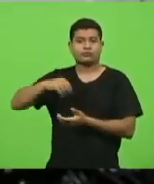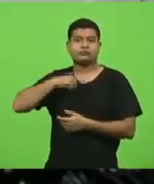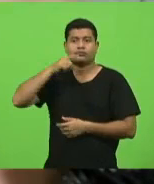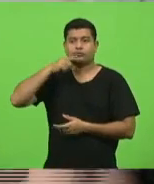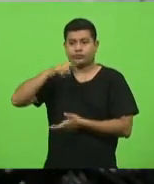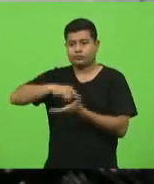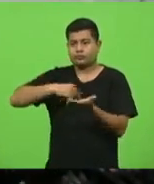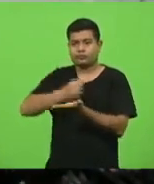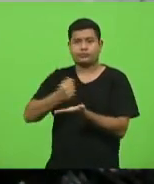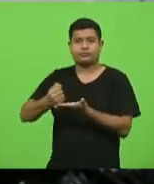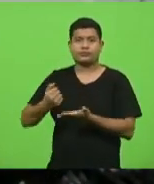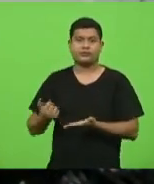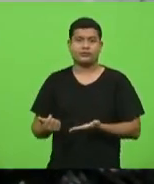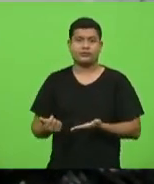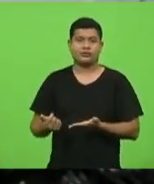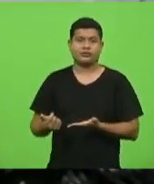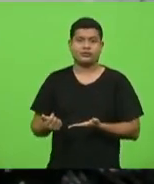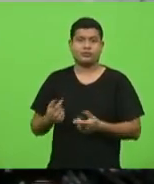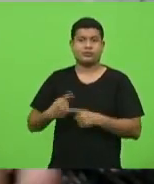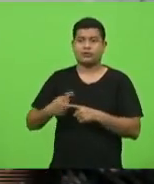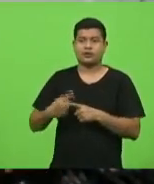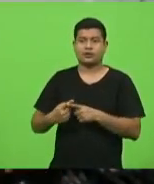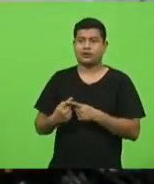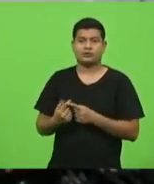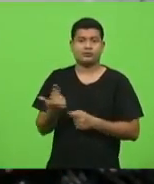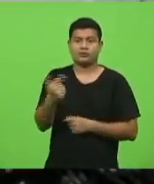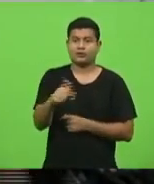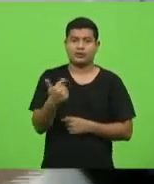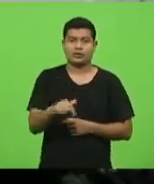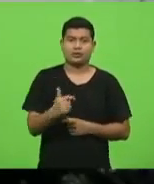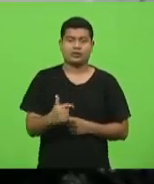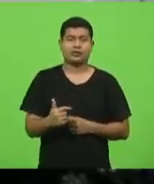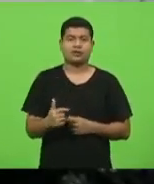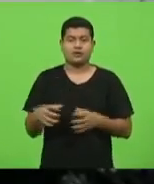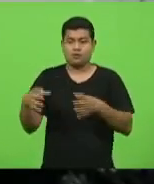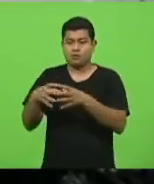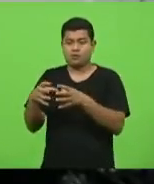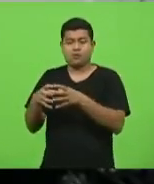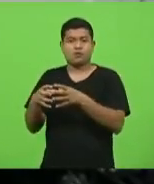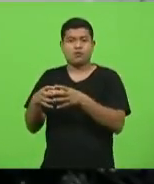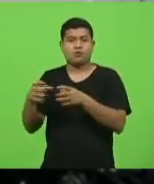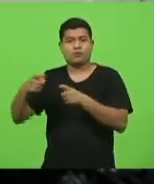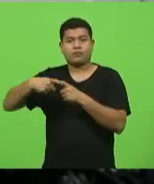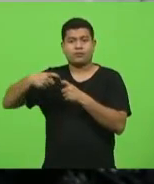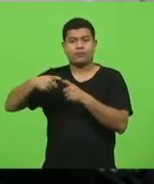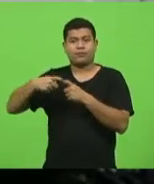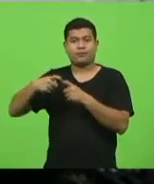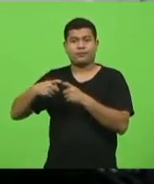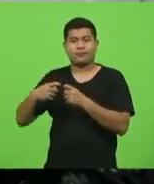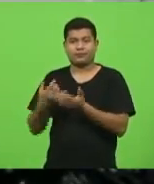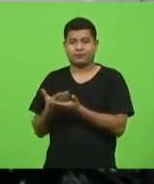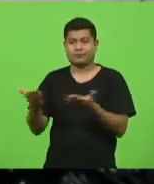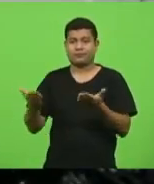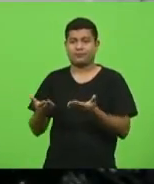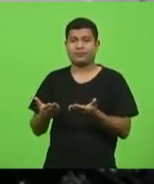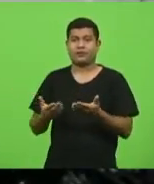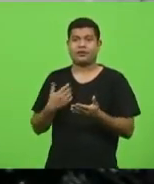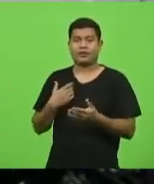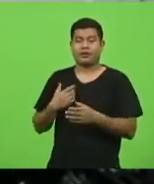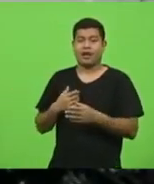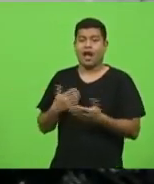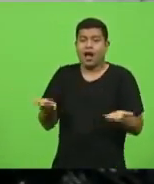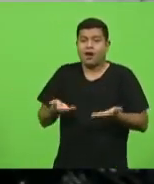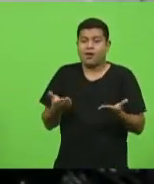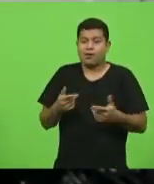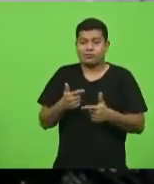Porque não tem mais mercado disponível. Porque o grupo da medicina se fechou de uma maneira tão forte e, quando entra nesses colapsos,